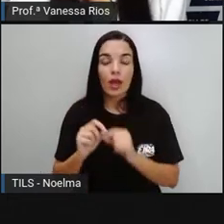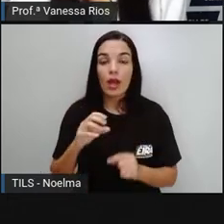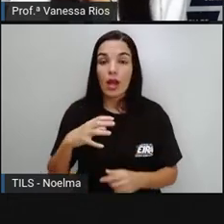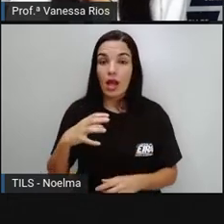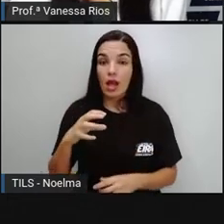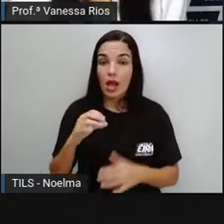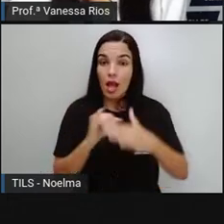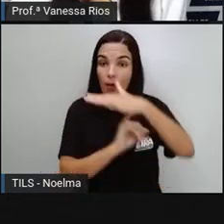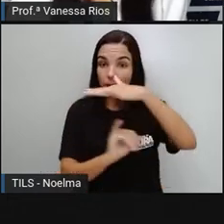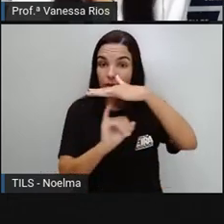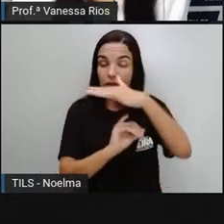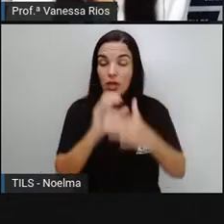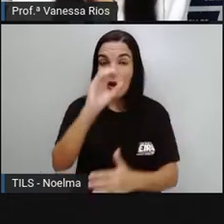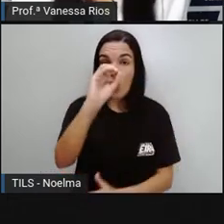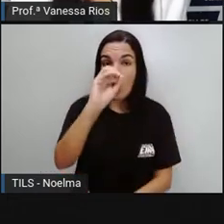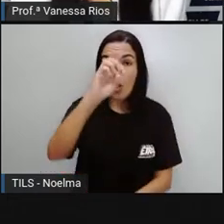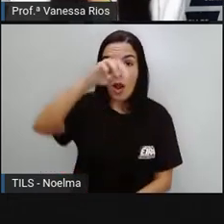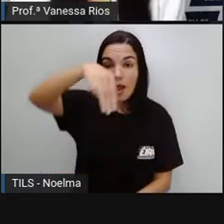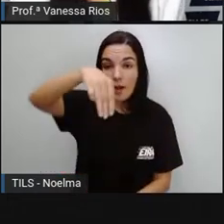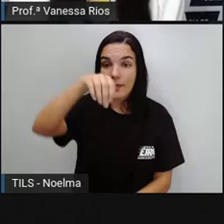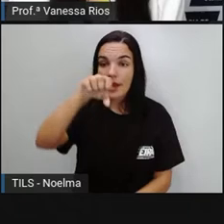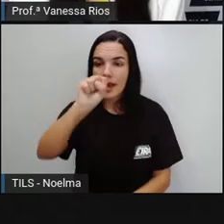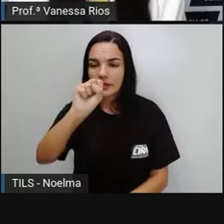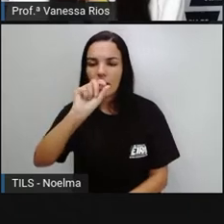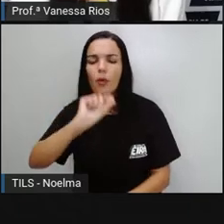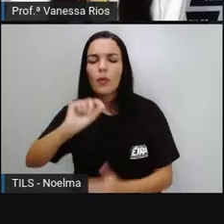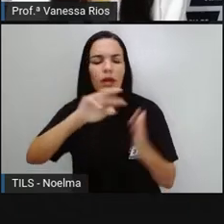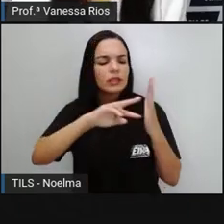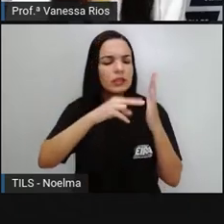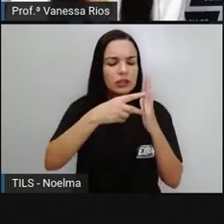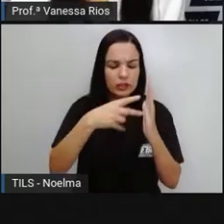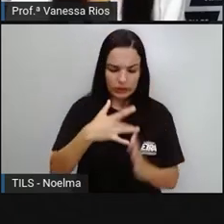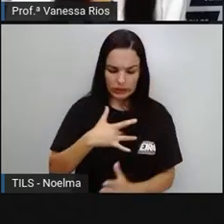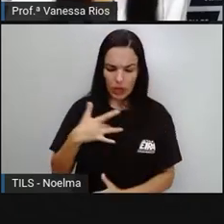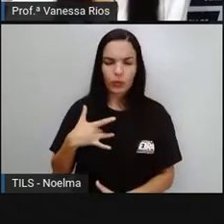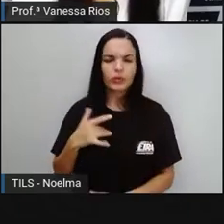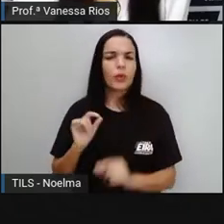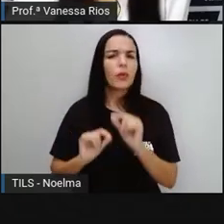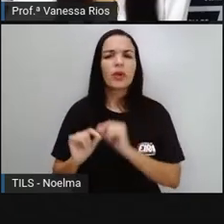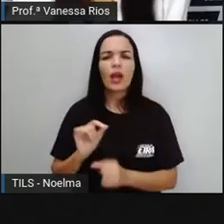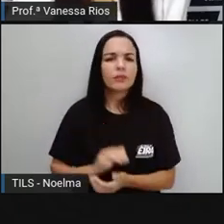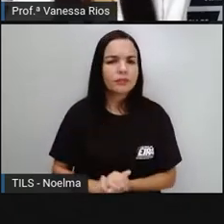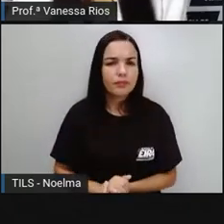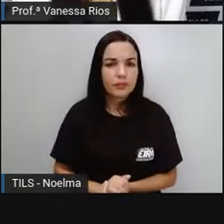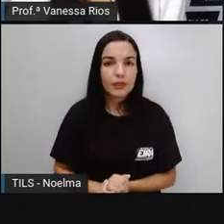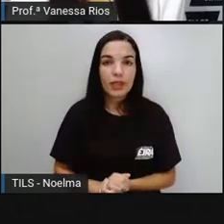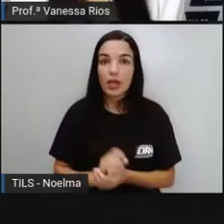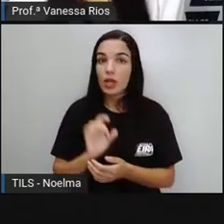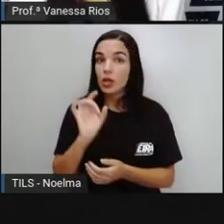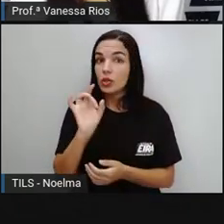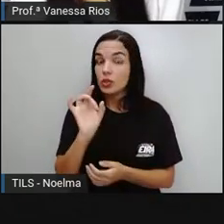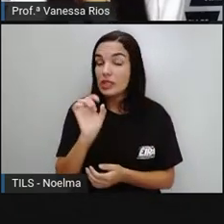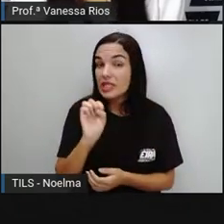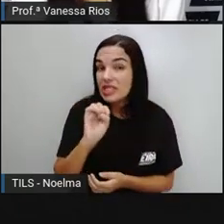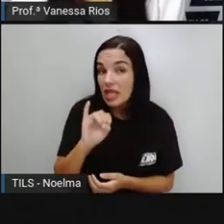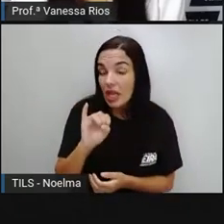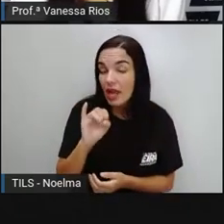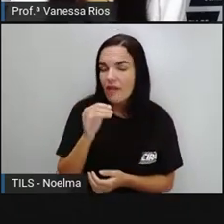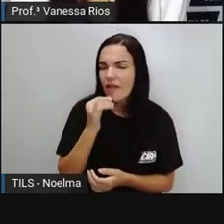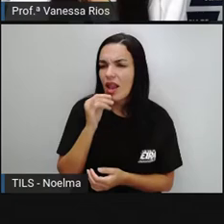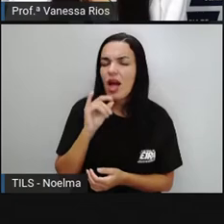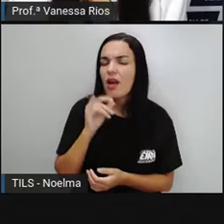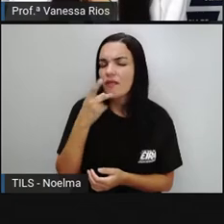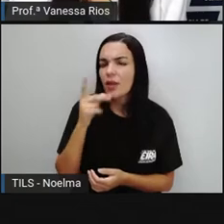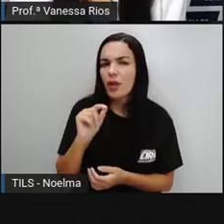Mundial De Saúde Define Saúde A palavra saúde Não simplesmente Como ausência De doença